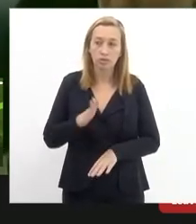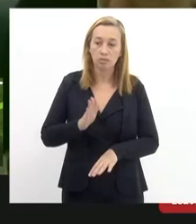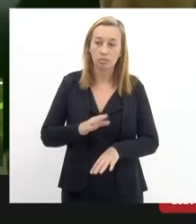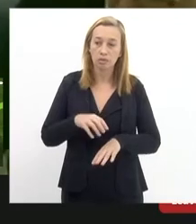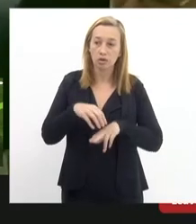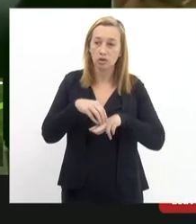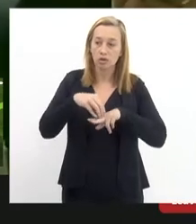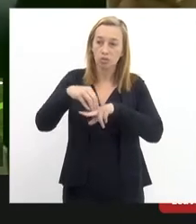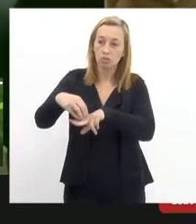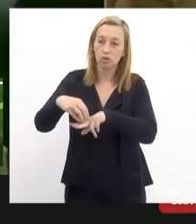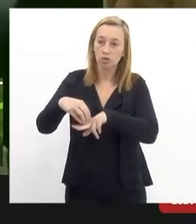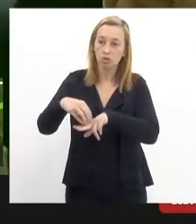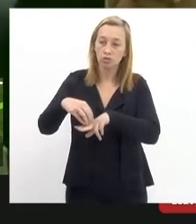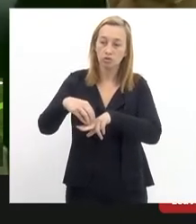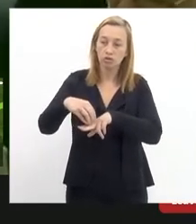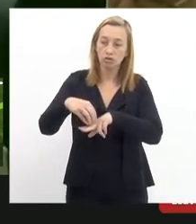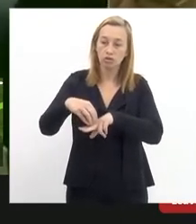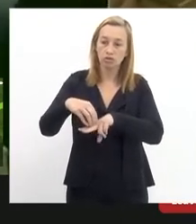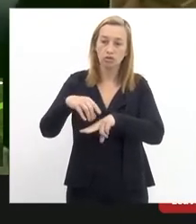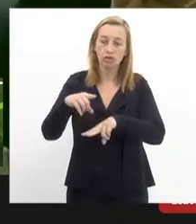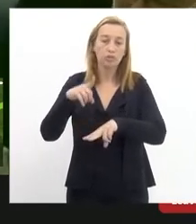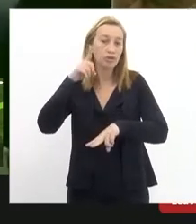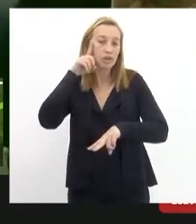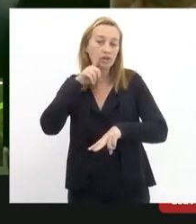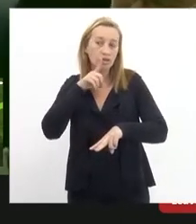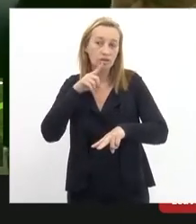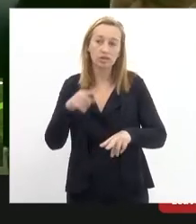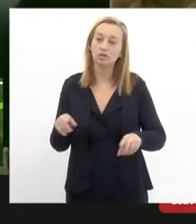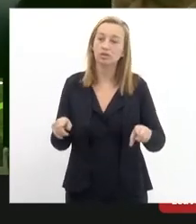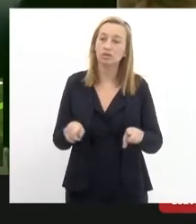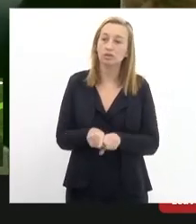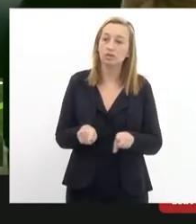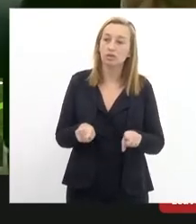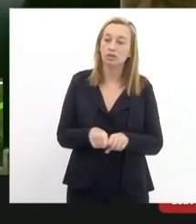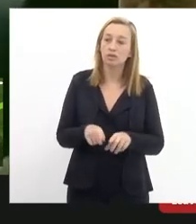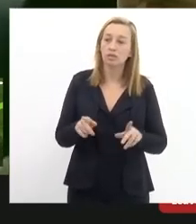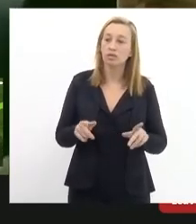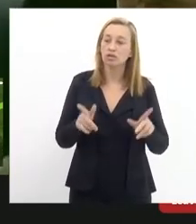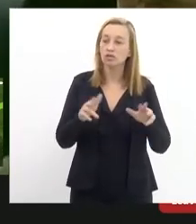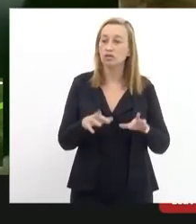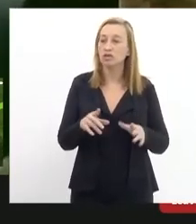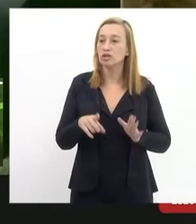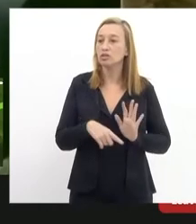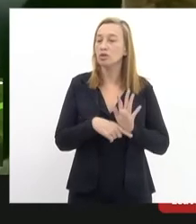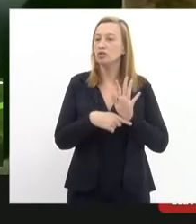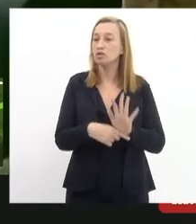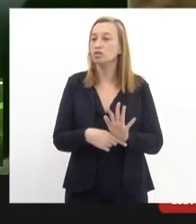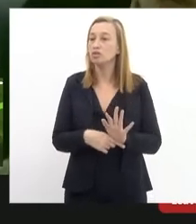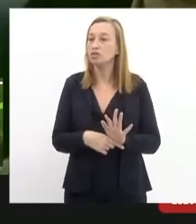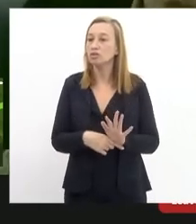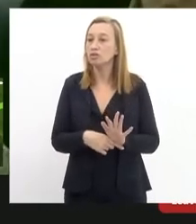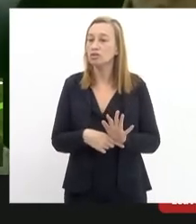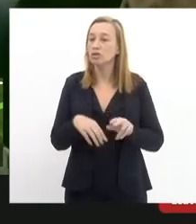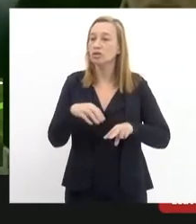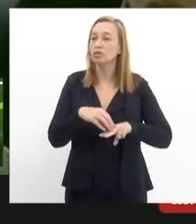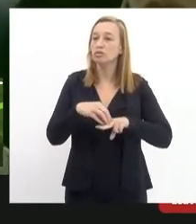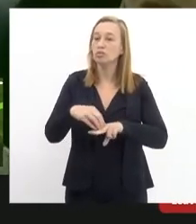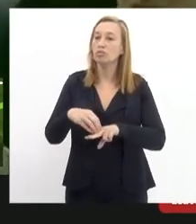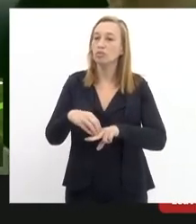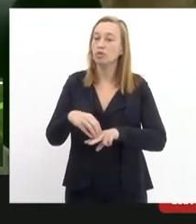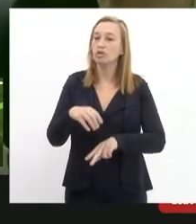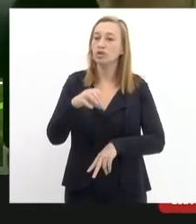americano assim como também ele fez referência a recuperação do ponte de Santos